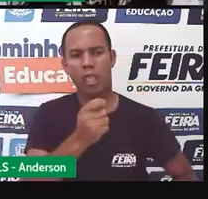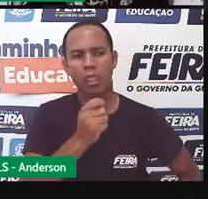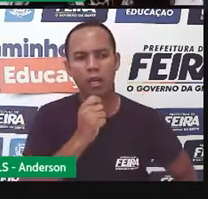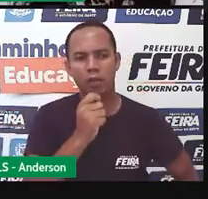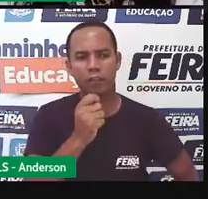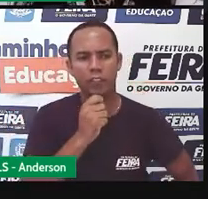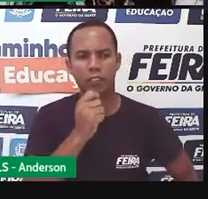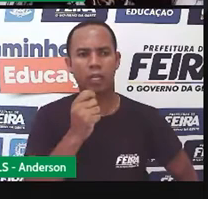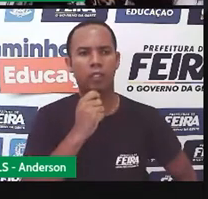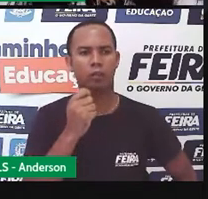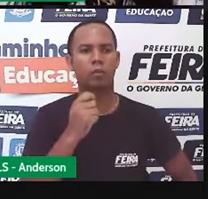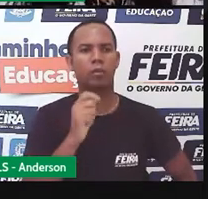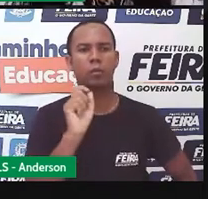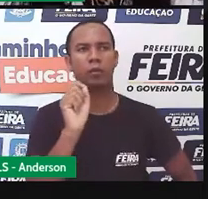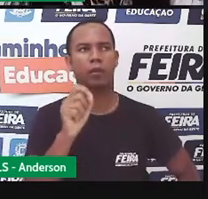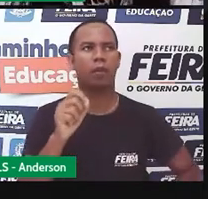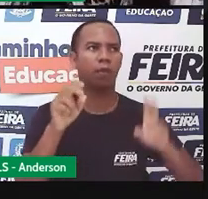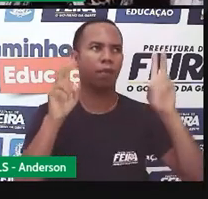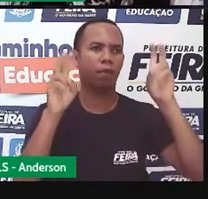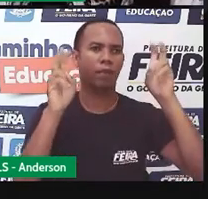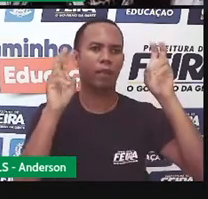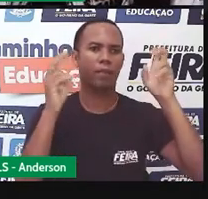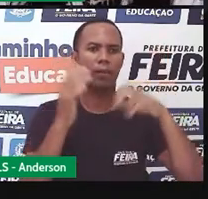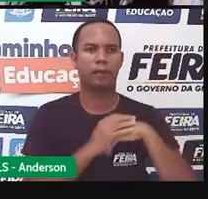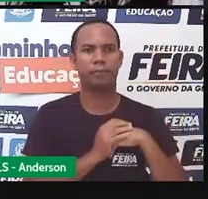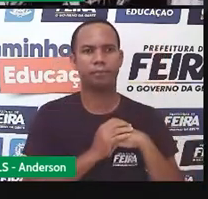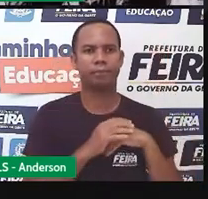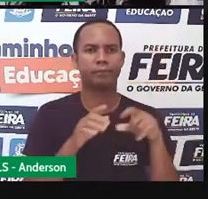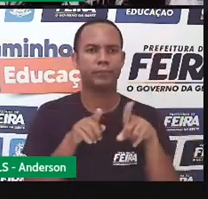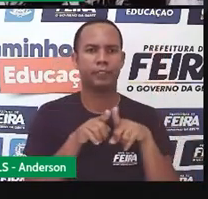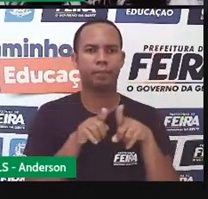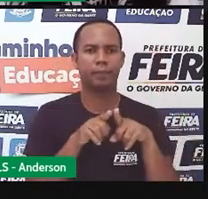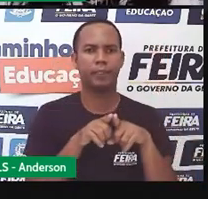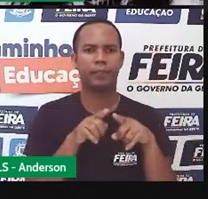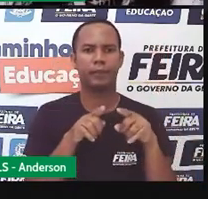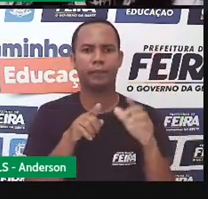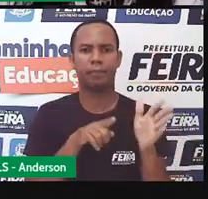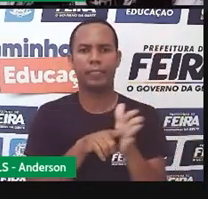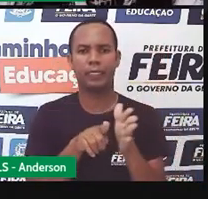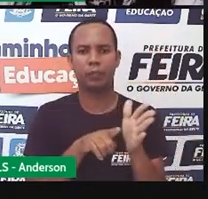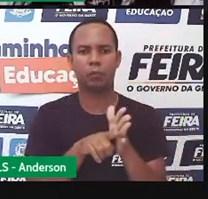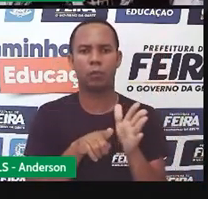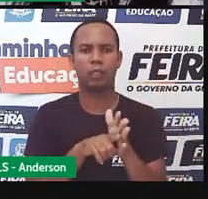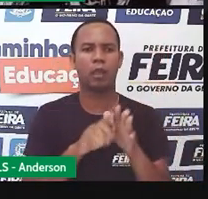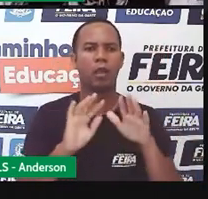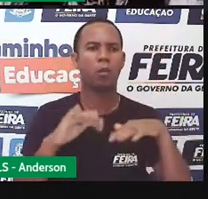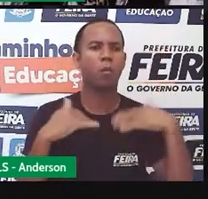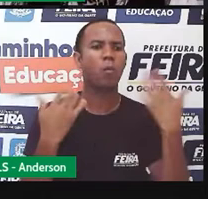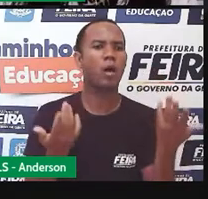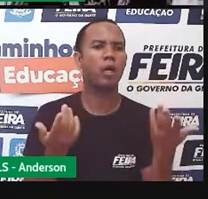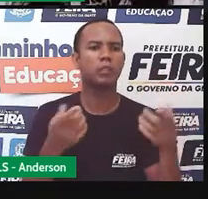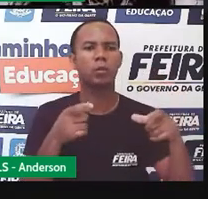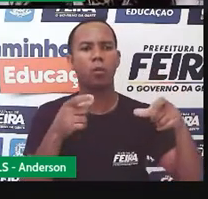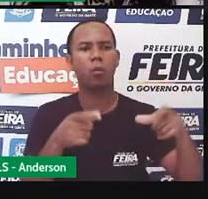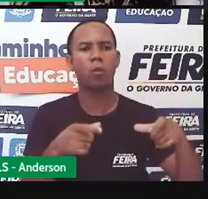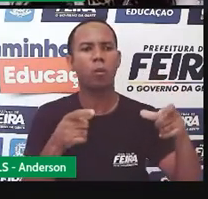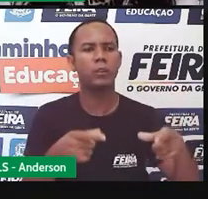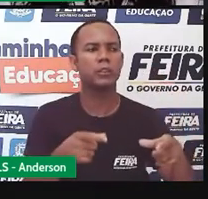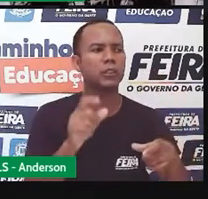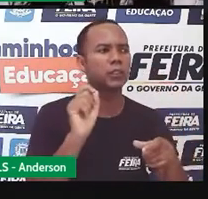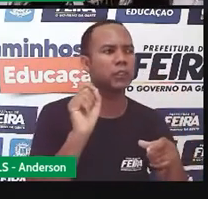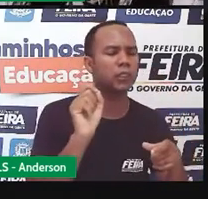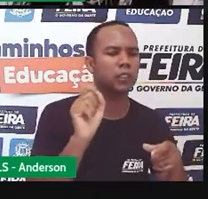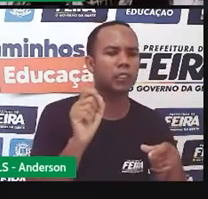sobre o tema com um especialista. As perguntas, quando, onde, quem,